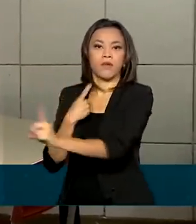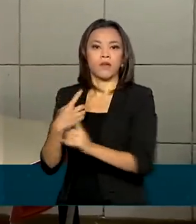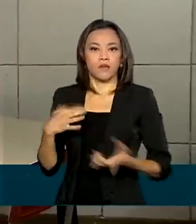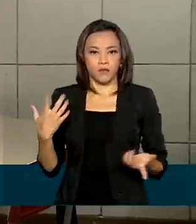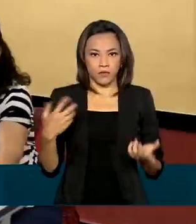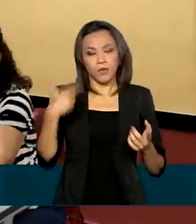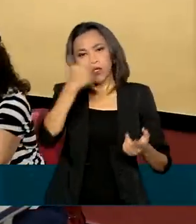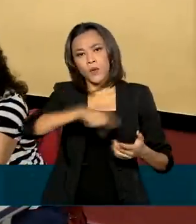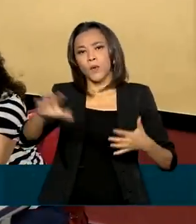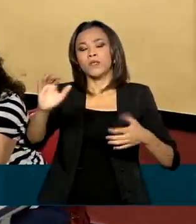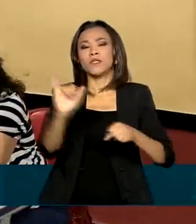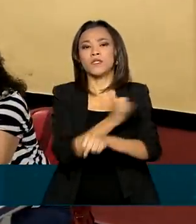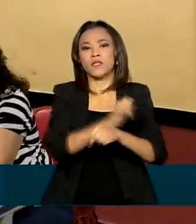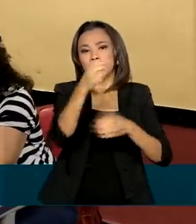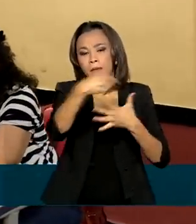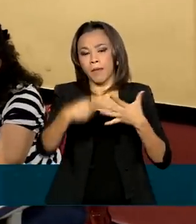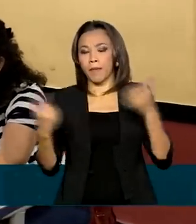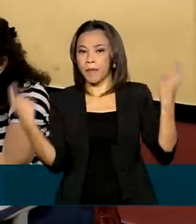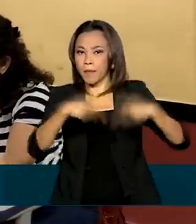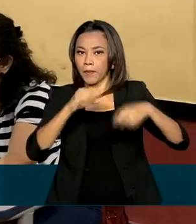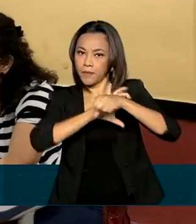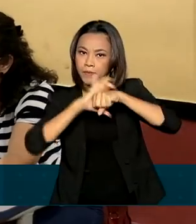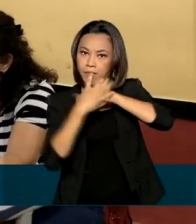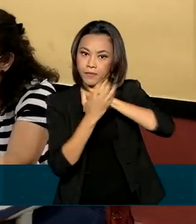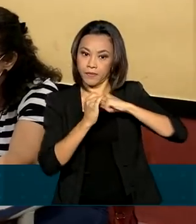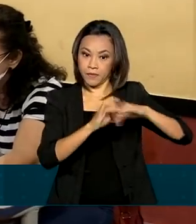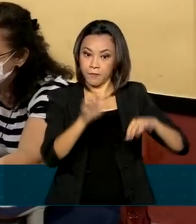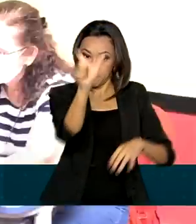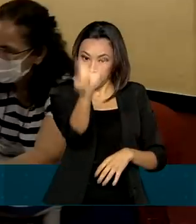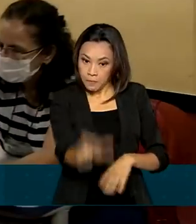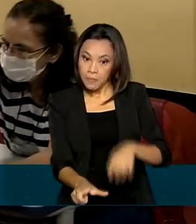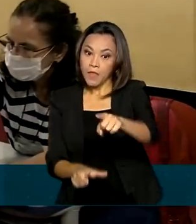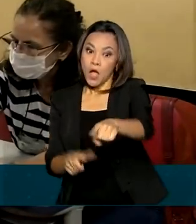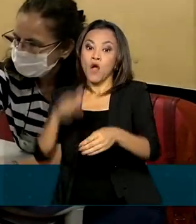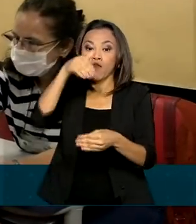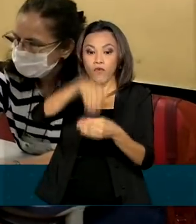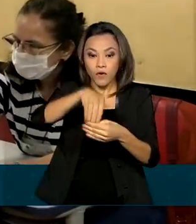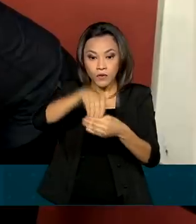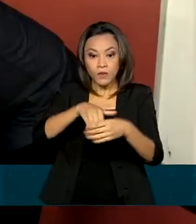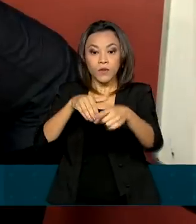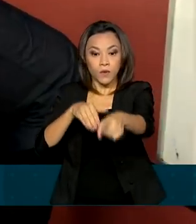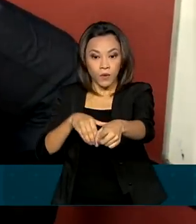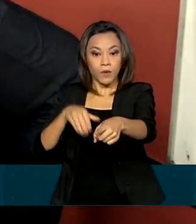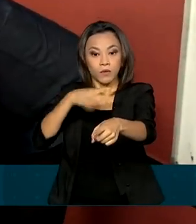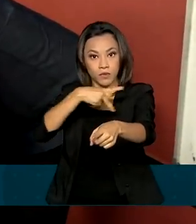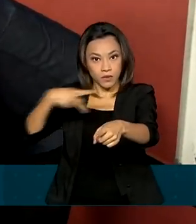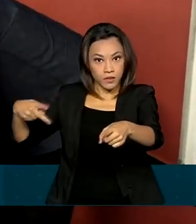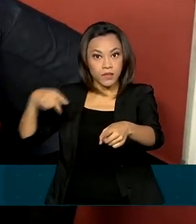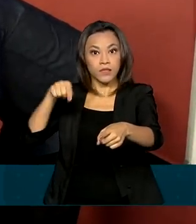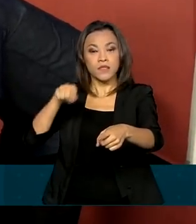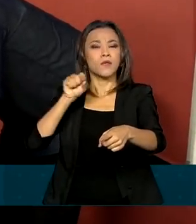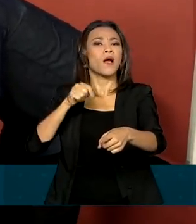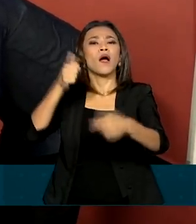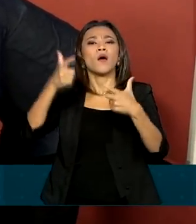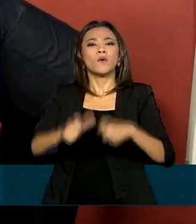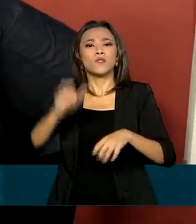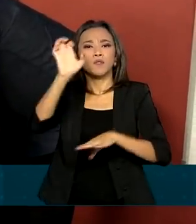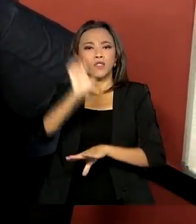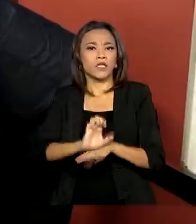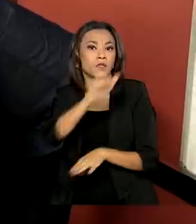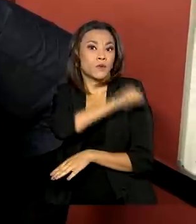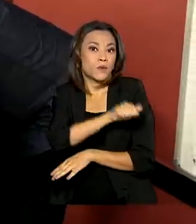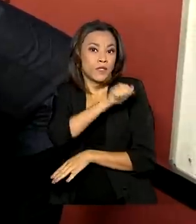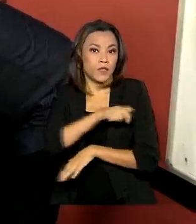-19. O presidente Jair Bolsonaro votou na Escola Municipal Rosa da Fonseca, na Vila Militar, no Rio de Janeiro,